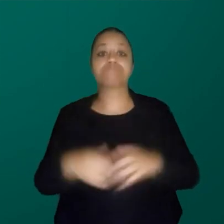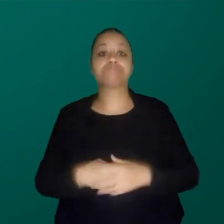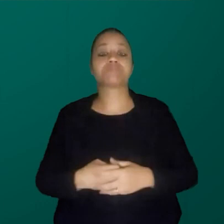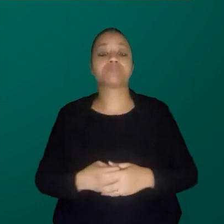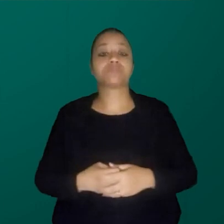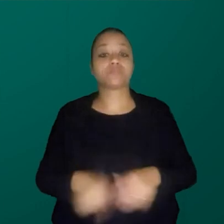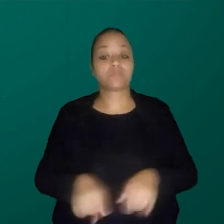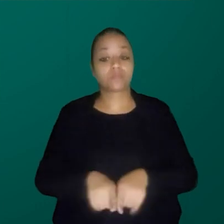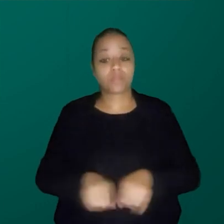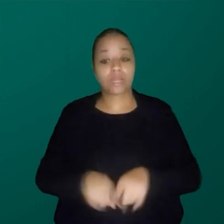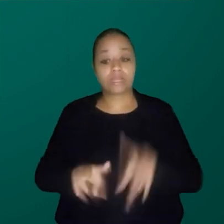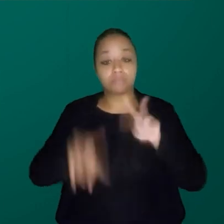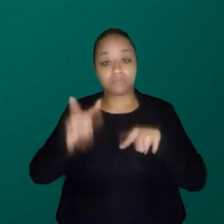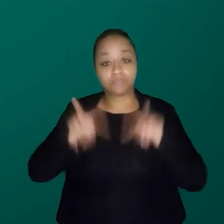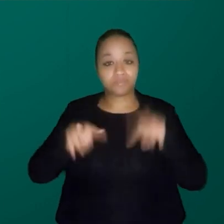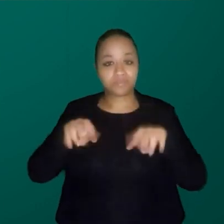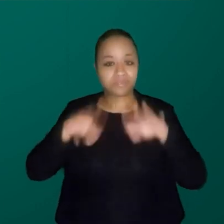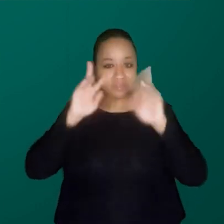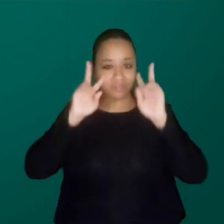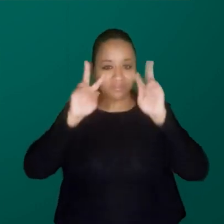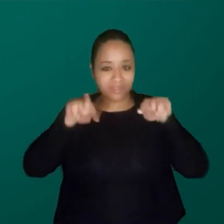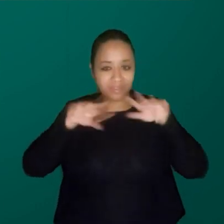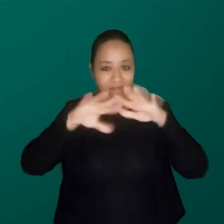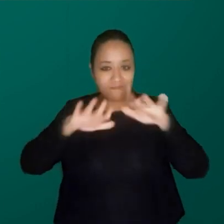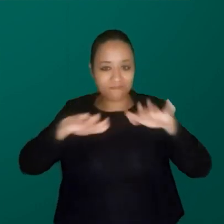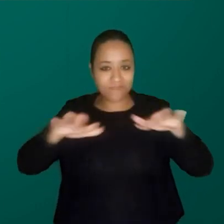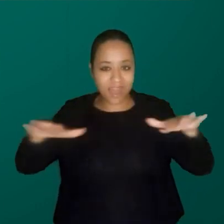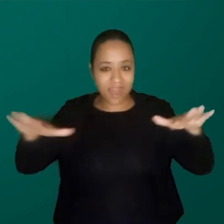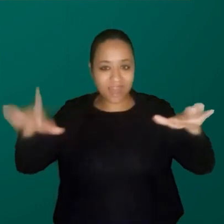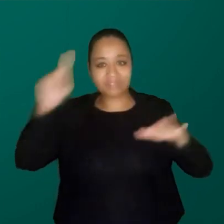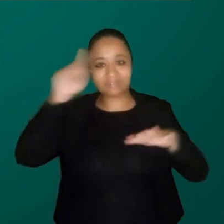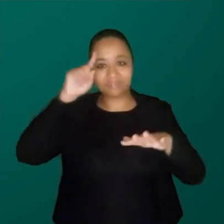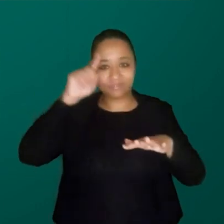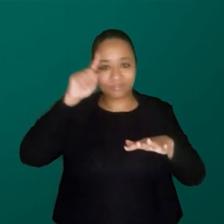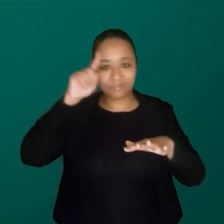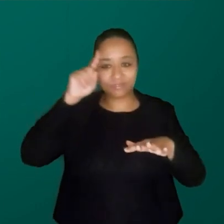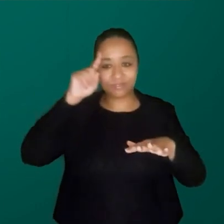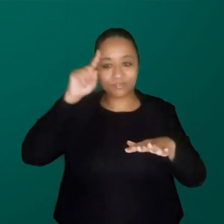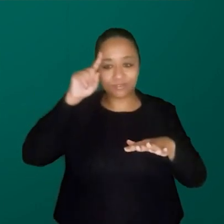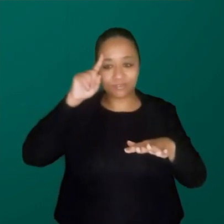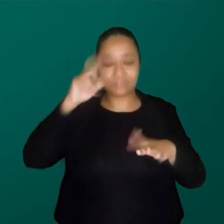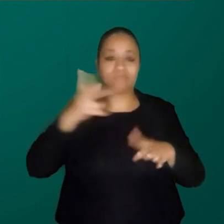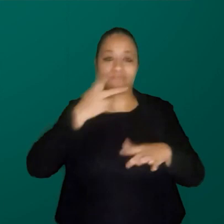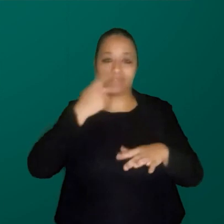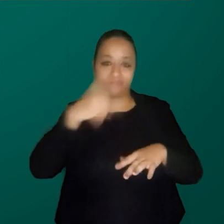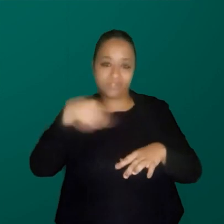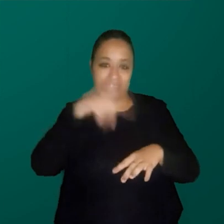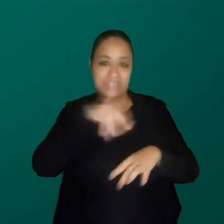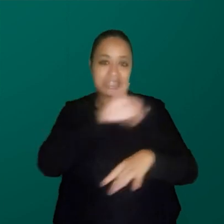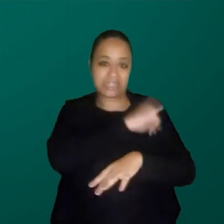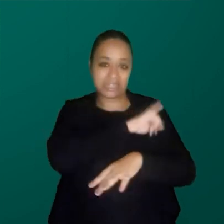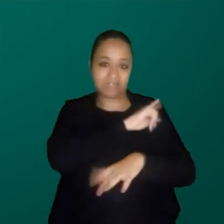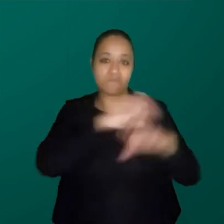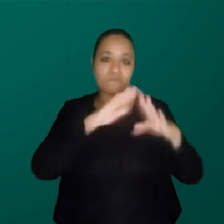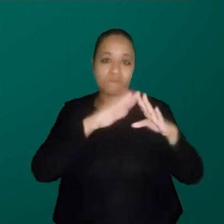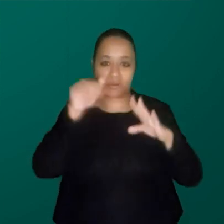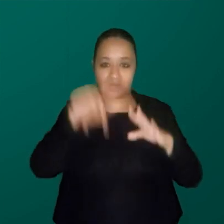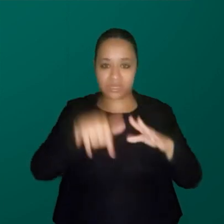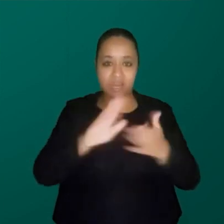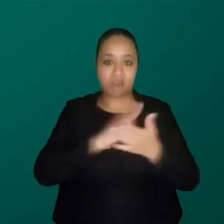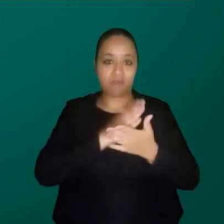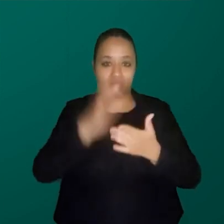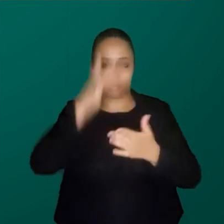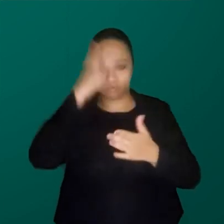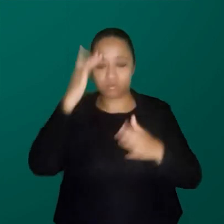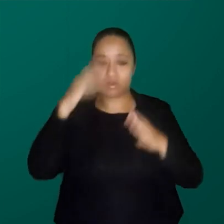e eu vejo o mar todos os dias, aqui eu estou falando com pessoas que estão no Rio de Janeiro, algumas pessoas, várias